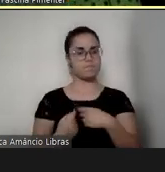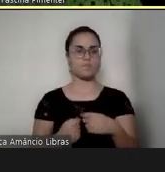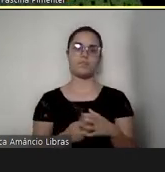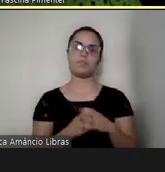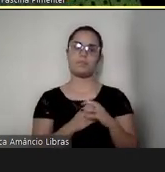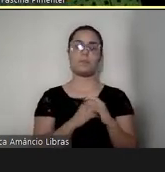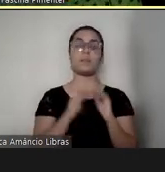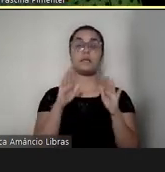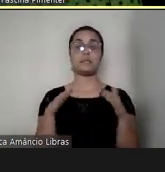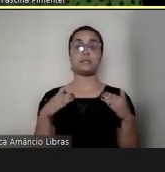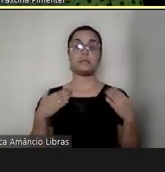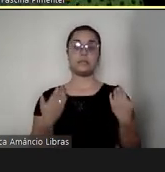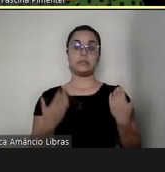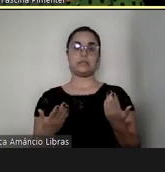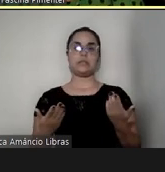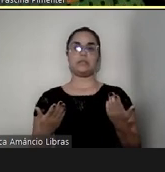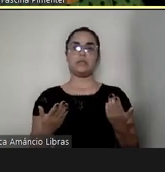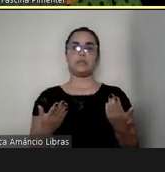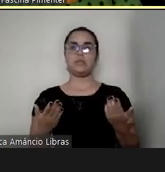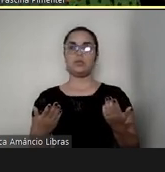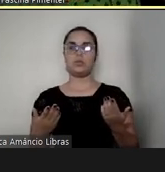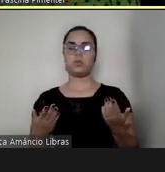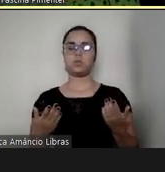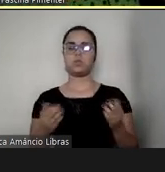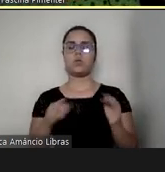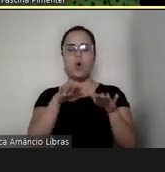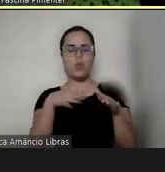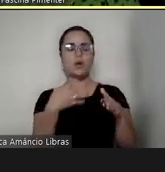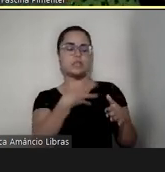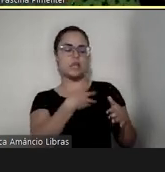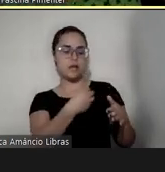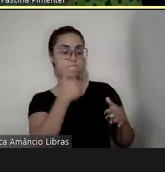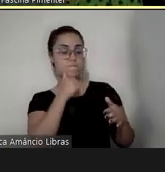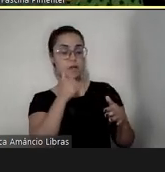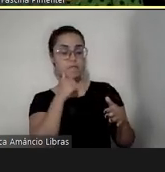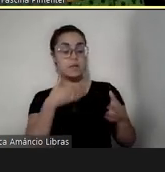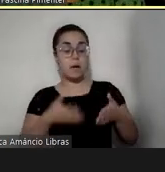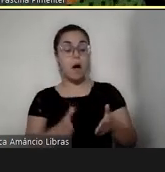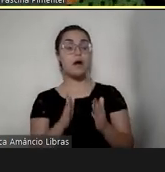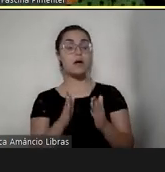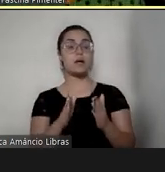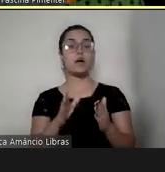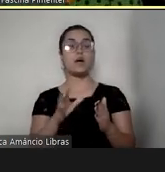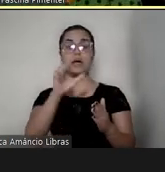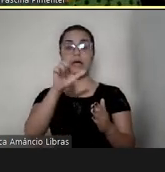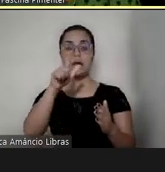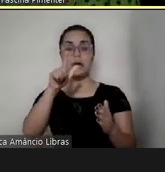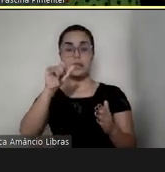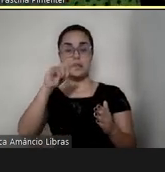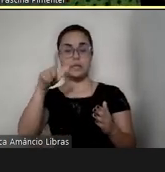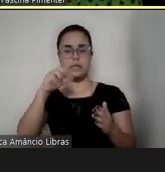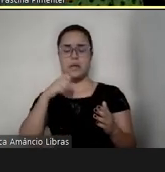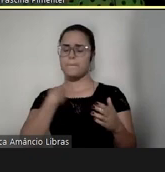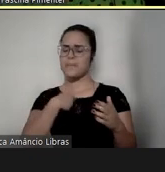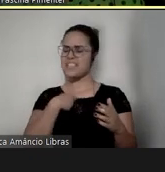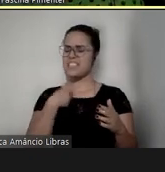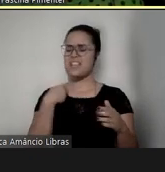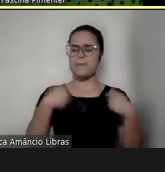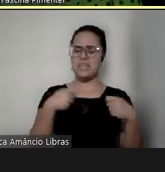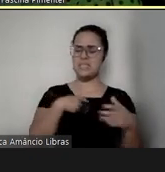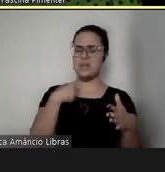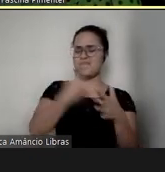Então, logo que a Elisa nasceu, a gente teve que lutar pela vida dela. Então, eu me vi